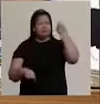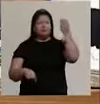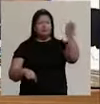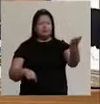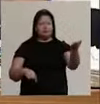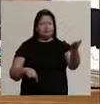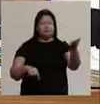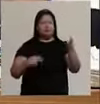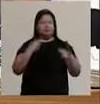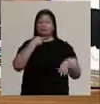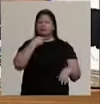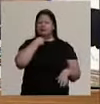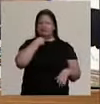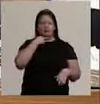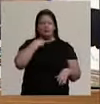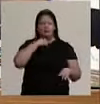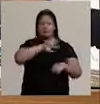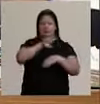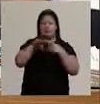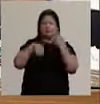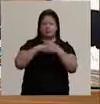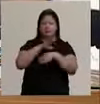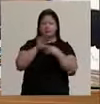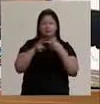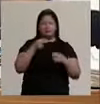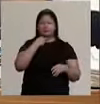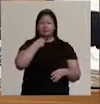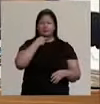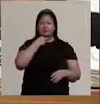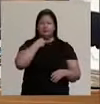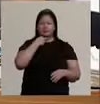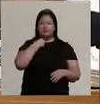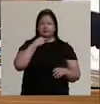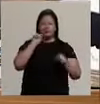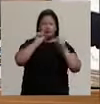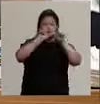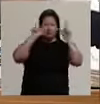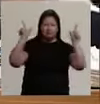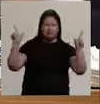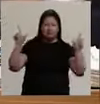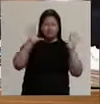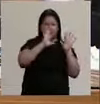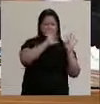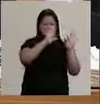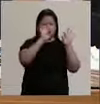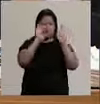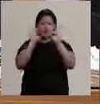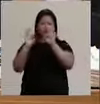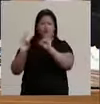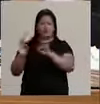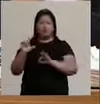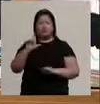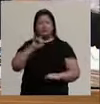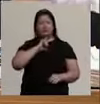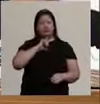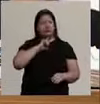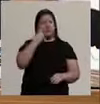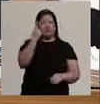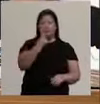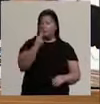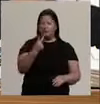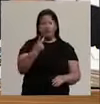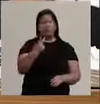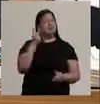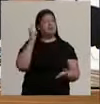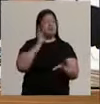lado do vidro para lá. Então, infelizmente, quero deixar claro a todos os telespectadores que não foi pela primeira, nem